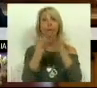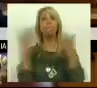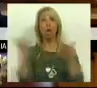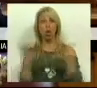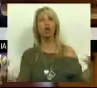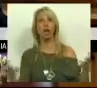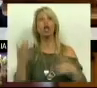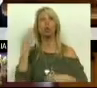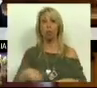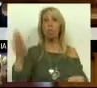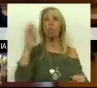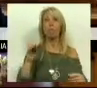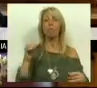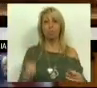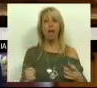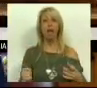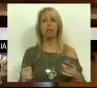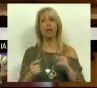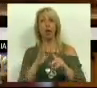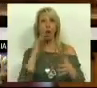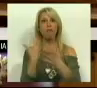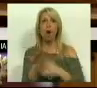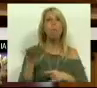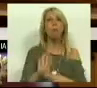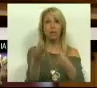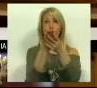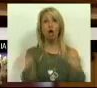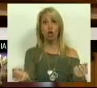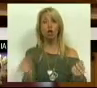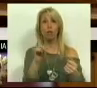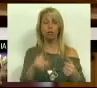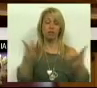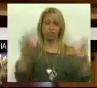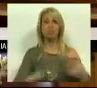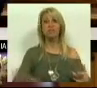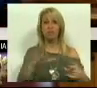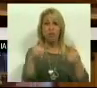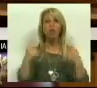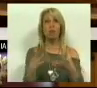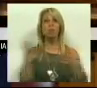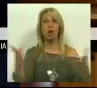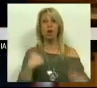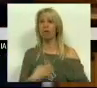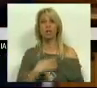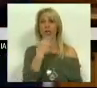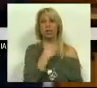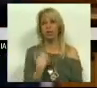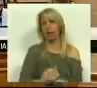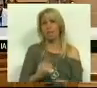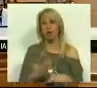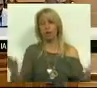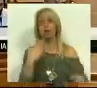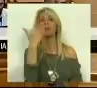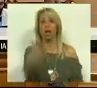pontapé de saída para resolver a questão, ó Srs. Deputados, na situação em que nós estamos com esta maioria, já me dou por satisfeita. Muito obrigada.